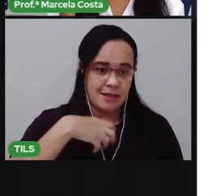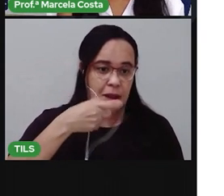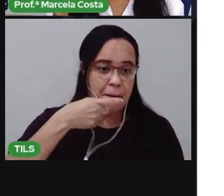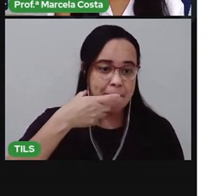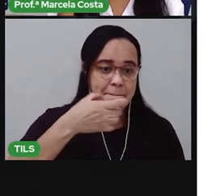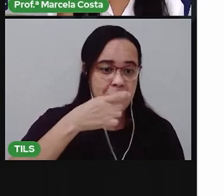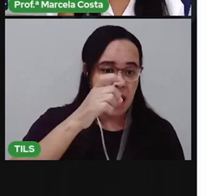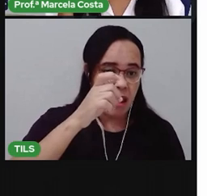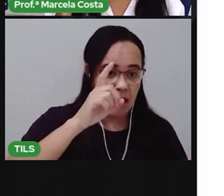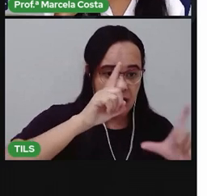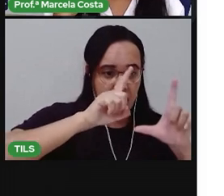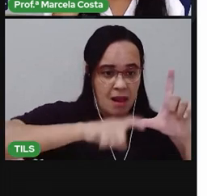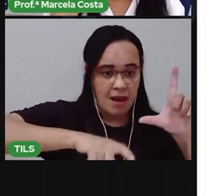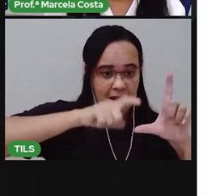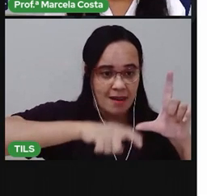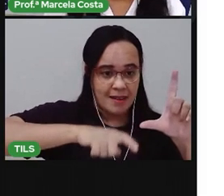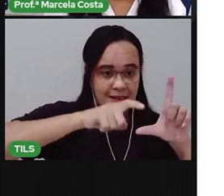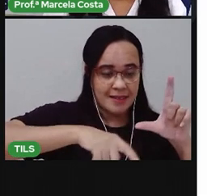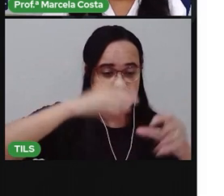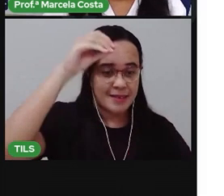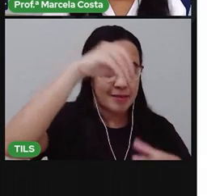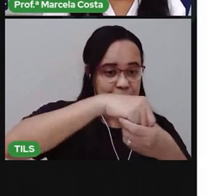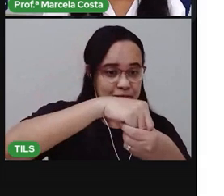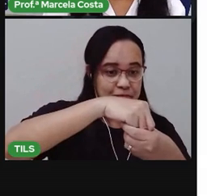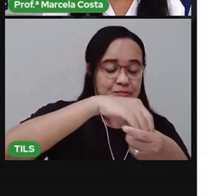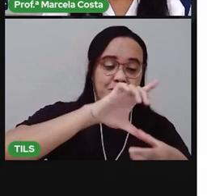que compõe essas palavras.